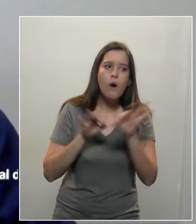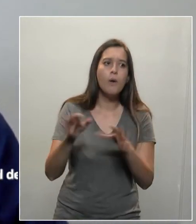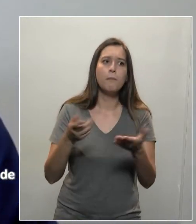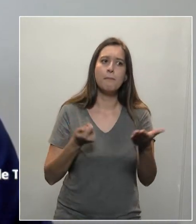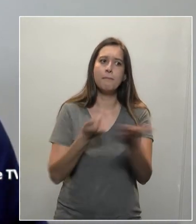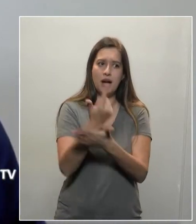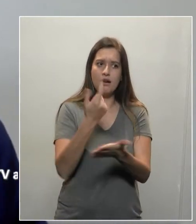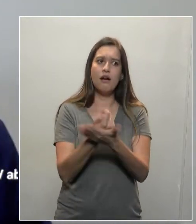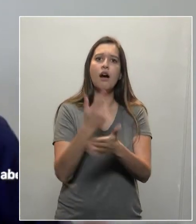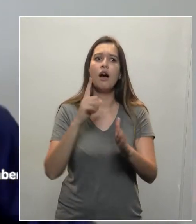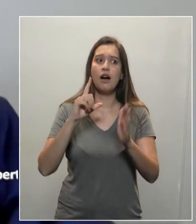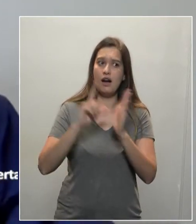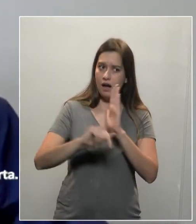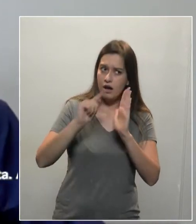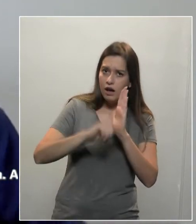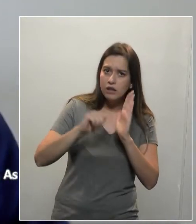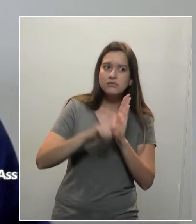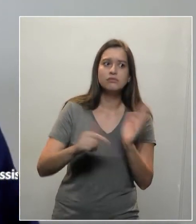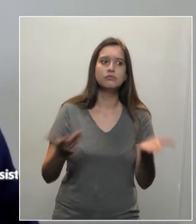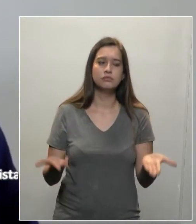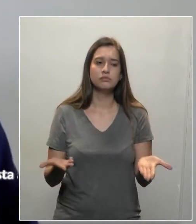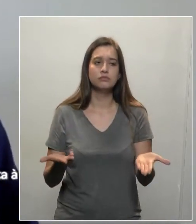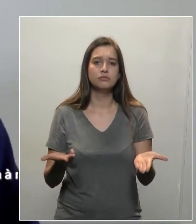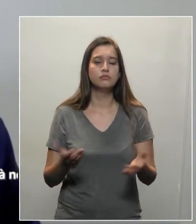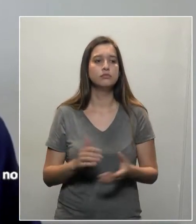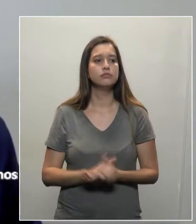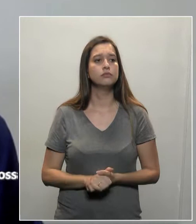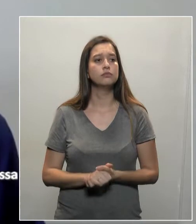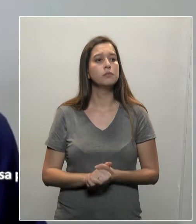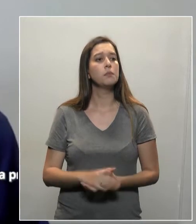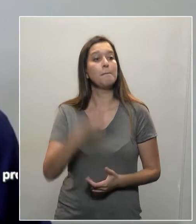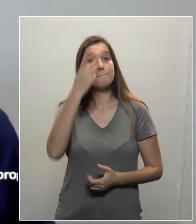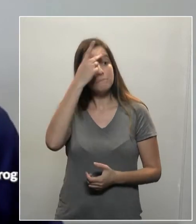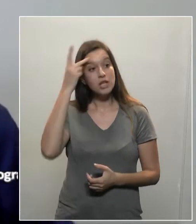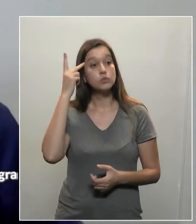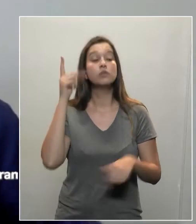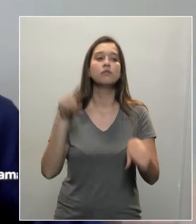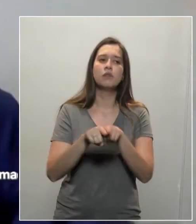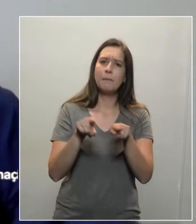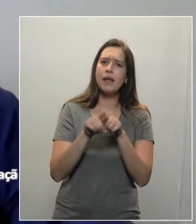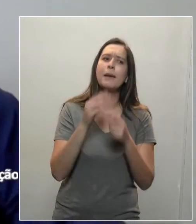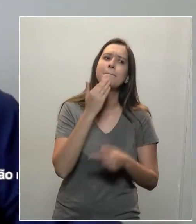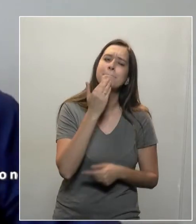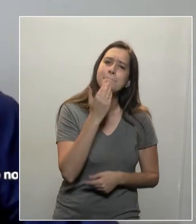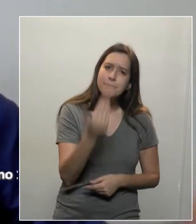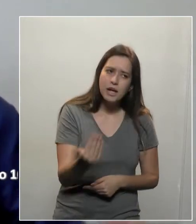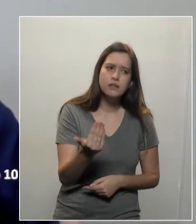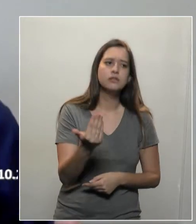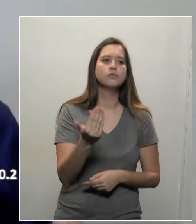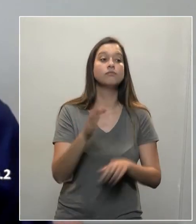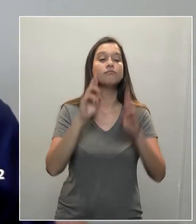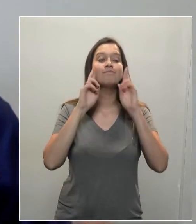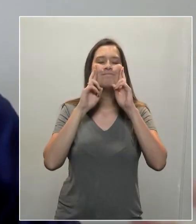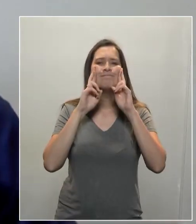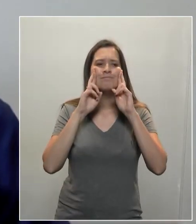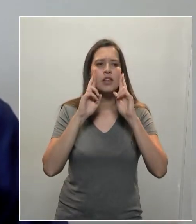o retroativo. Servidores também estão reivindicando respeito à carreira,